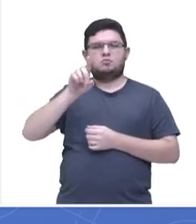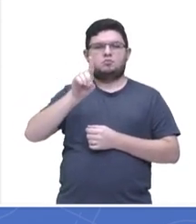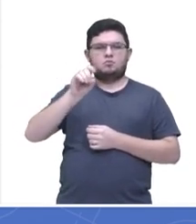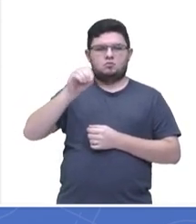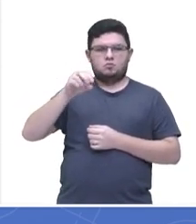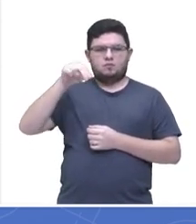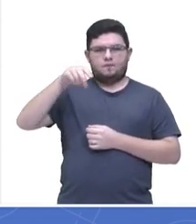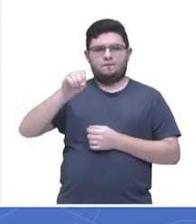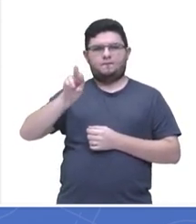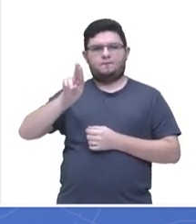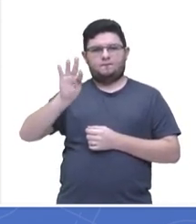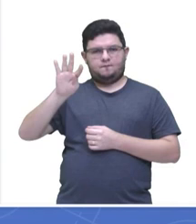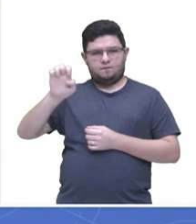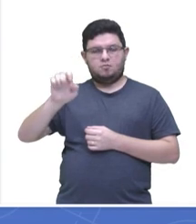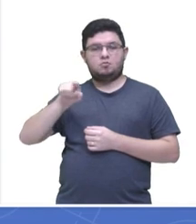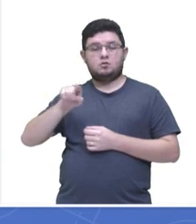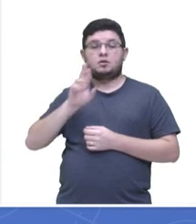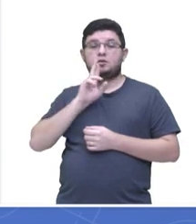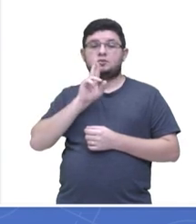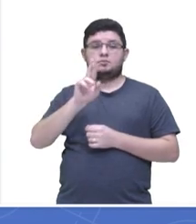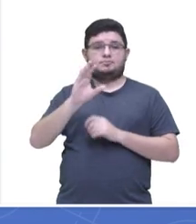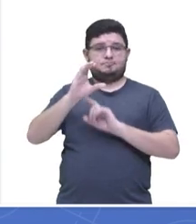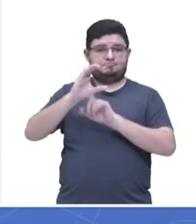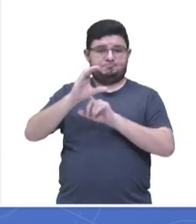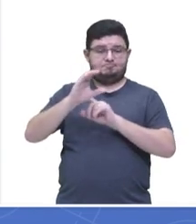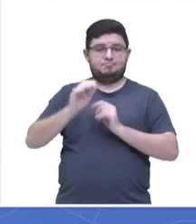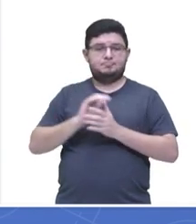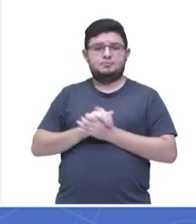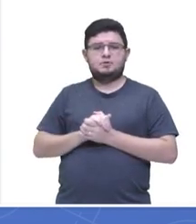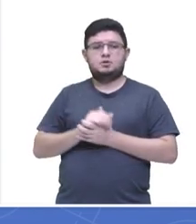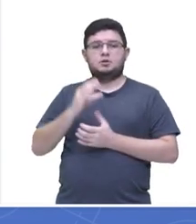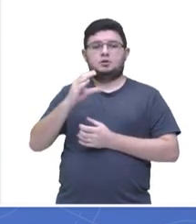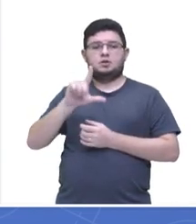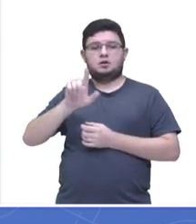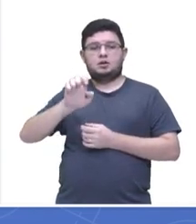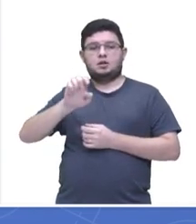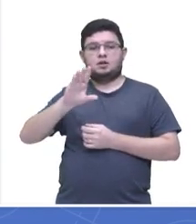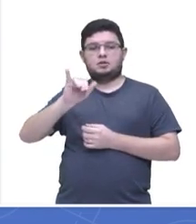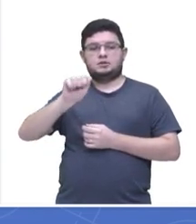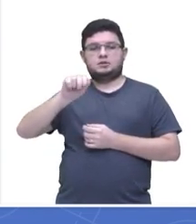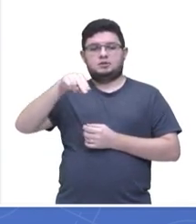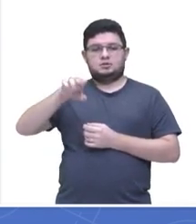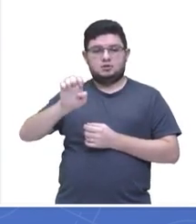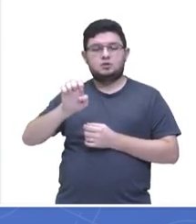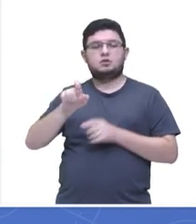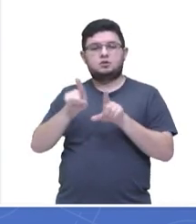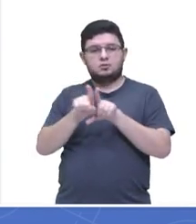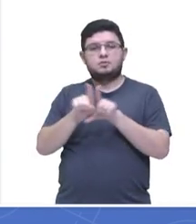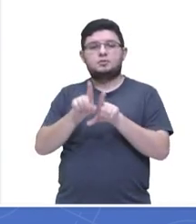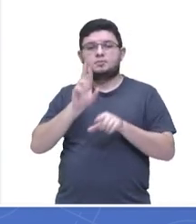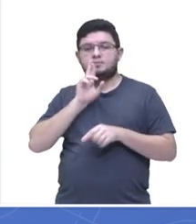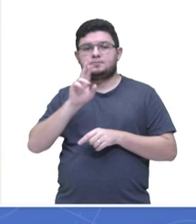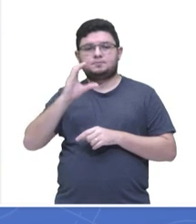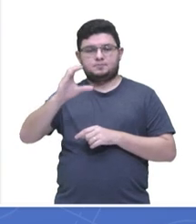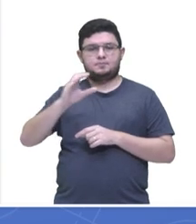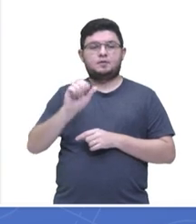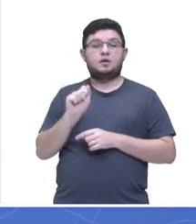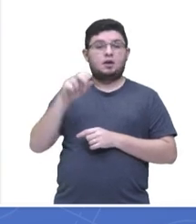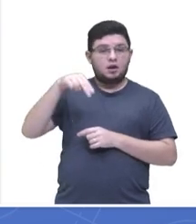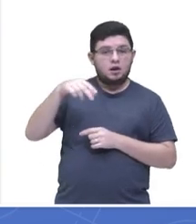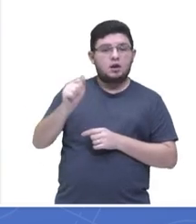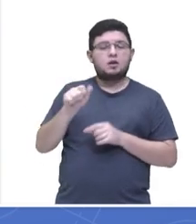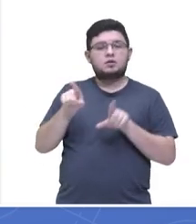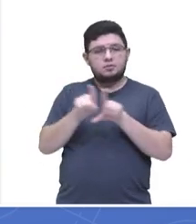Cleciane, da Escola Estadual Governador Pinho Ramos Coelho, letra C também. Ana Carla de Souza, também letra C,